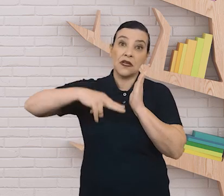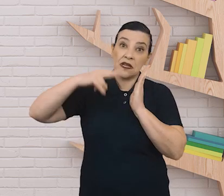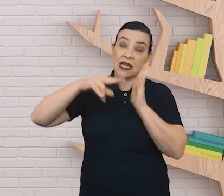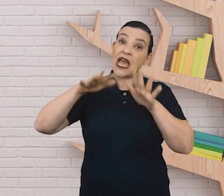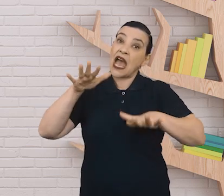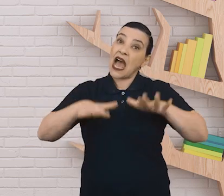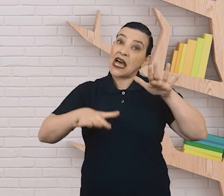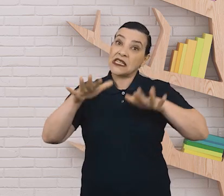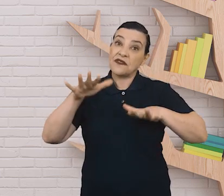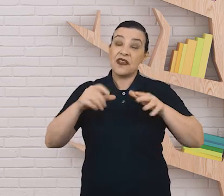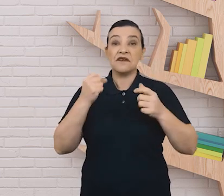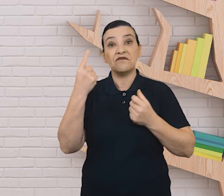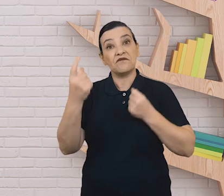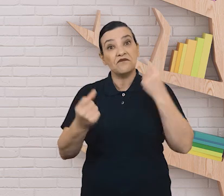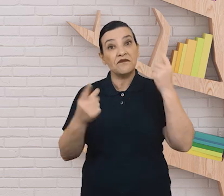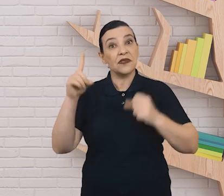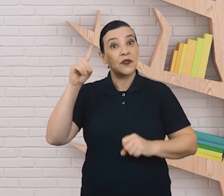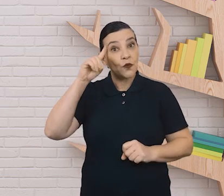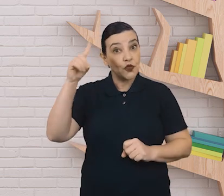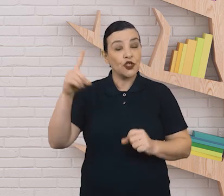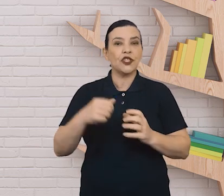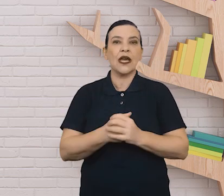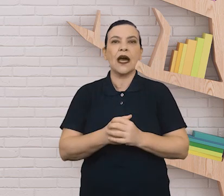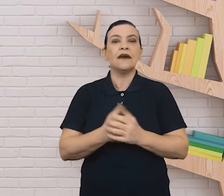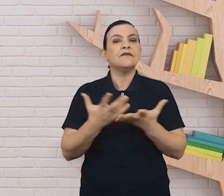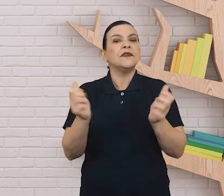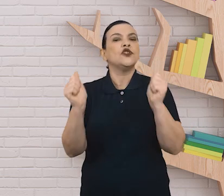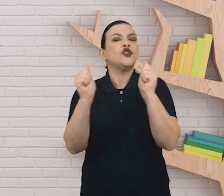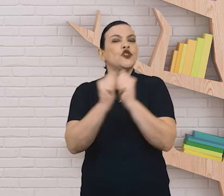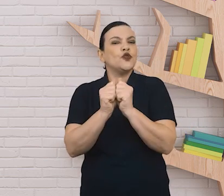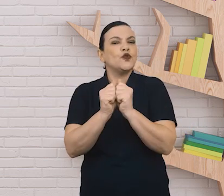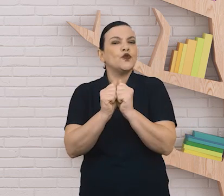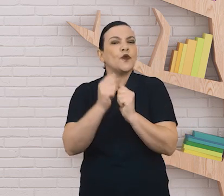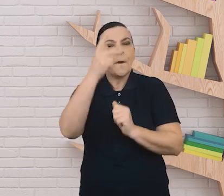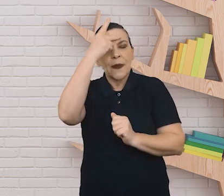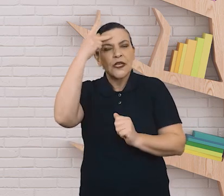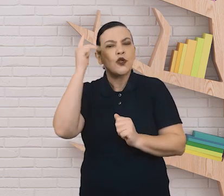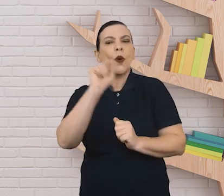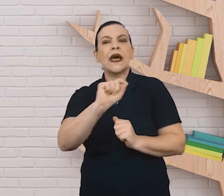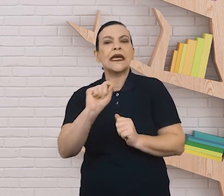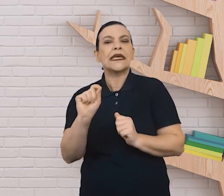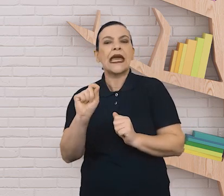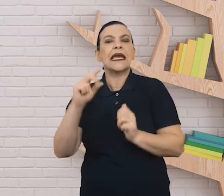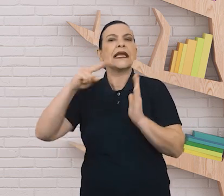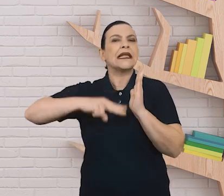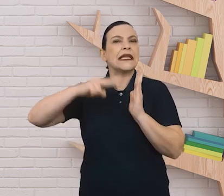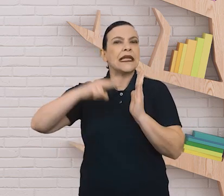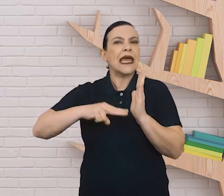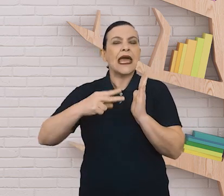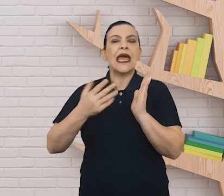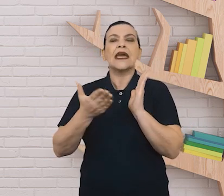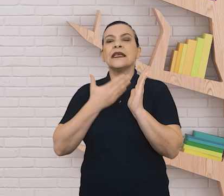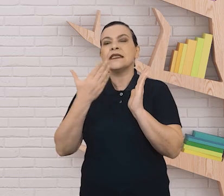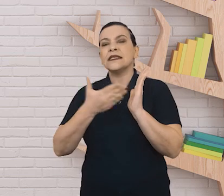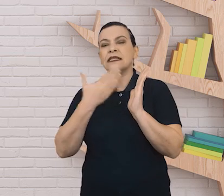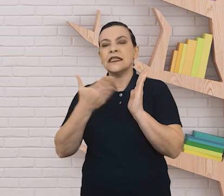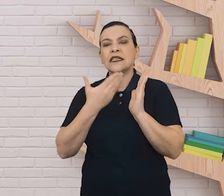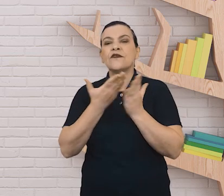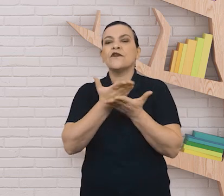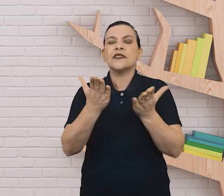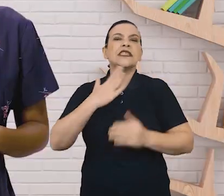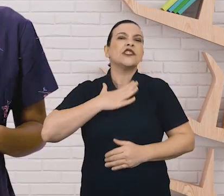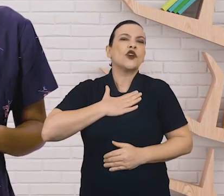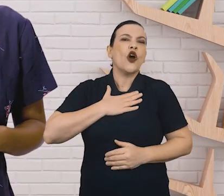momento do dia. Pergunte também quem lê com eles, que tipo de livro eles leem e que tipo de história eles mais